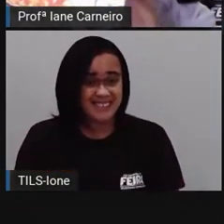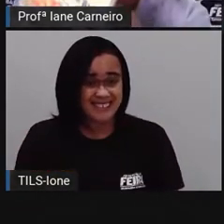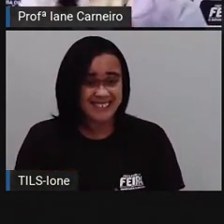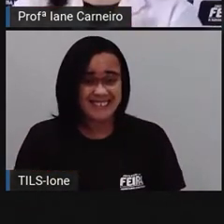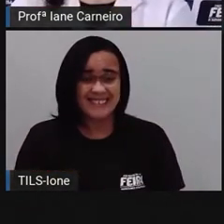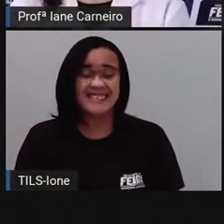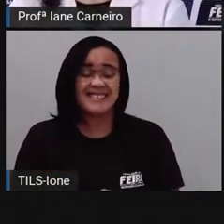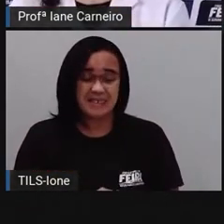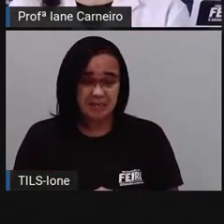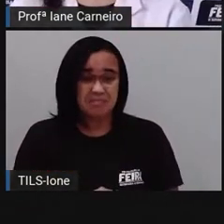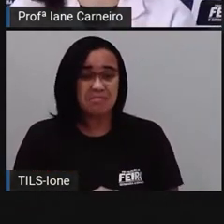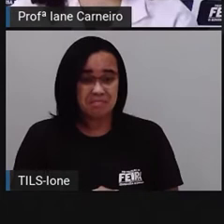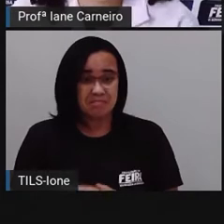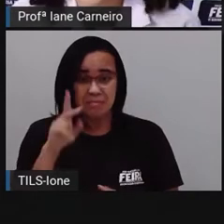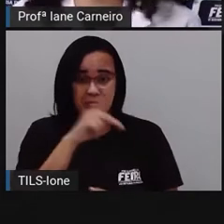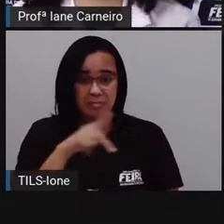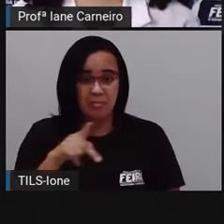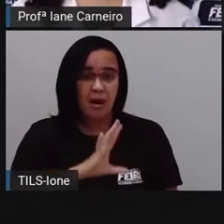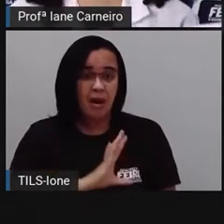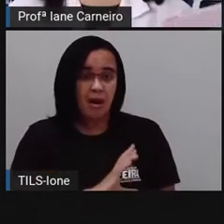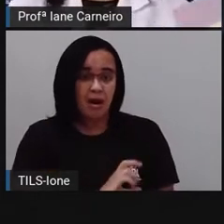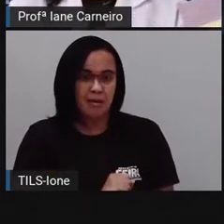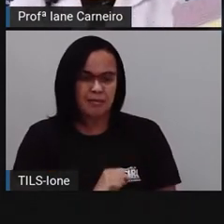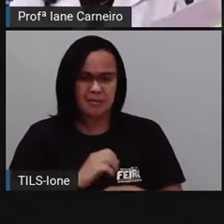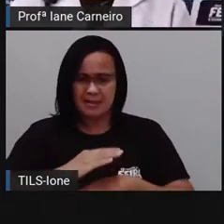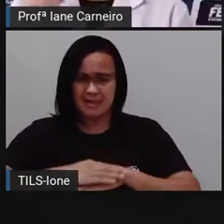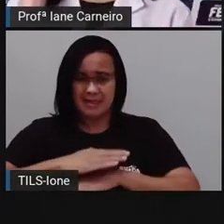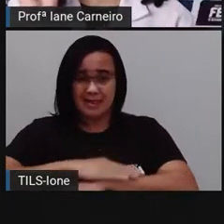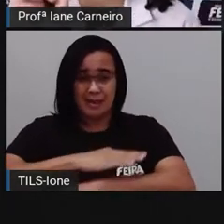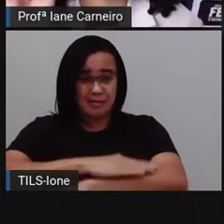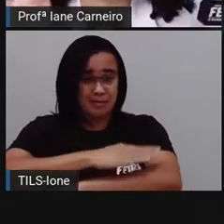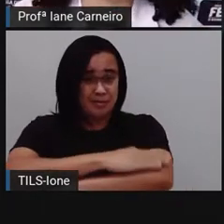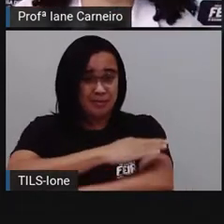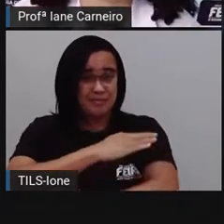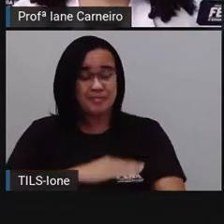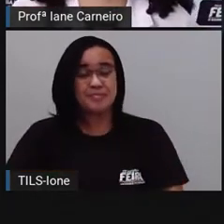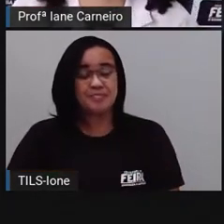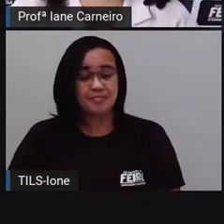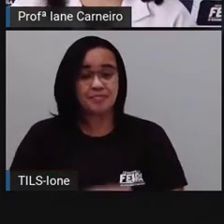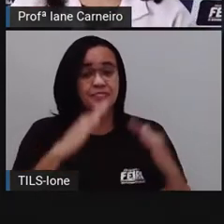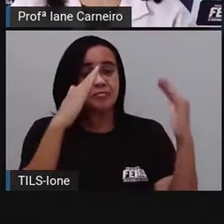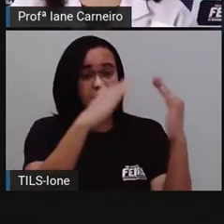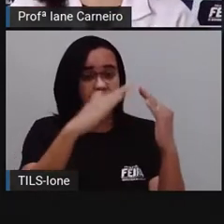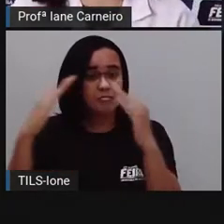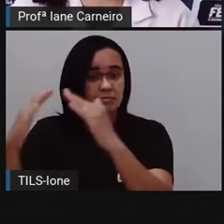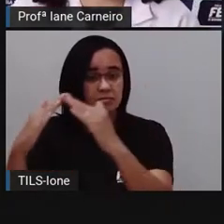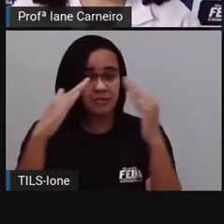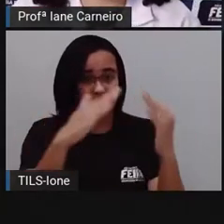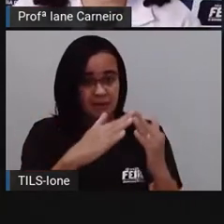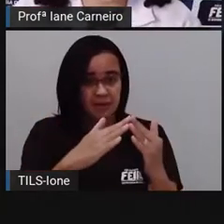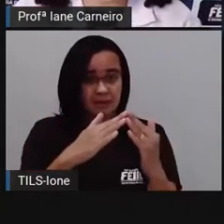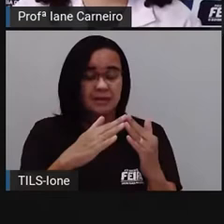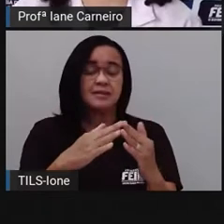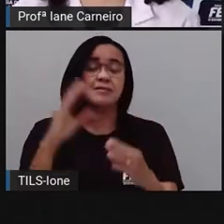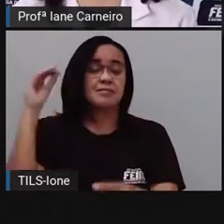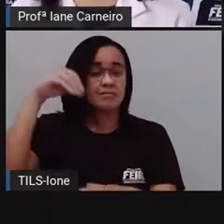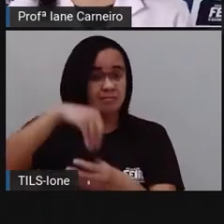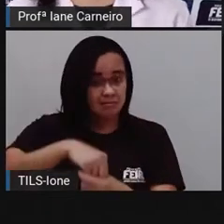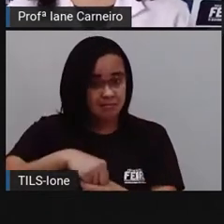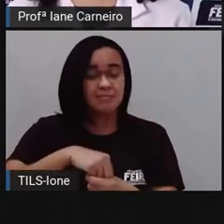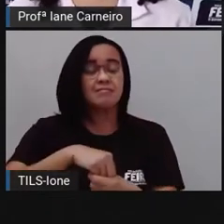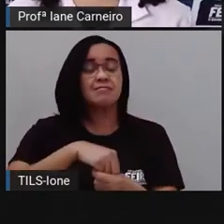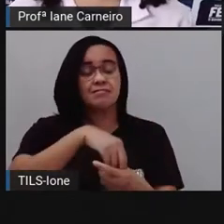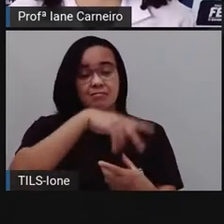Só porque essa pró ama sapo, já pensou? Então vamos lá. cada casa com um, com cada um. Bom?